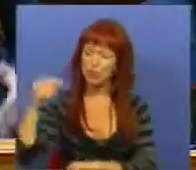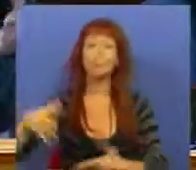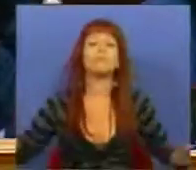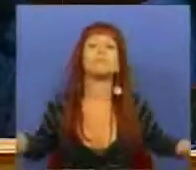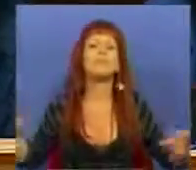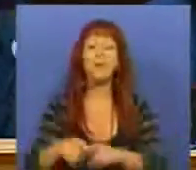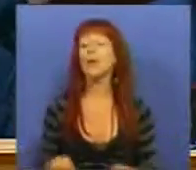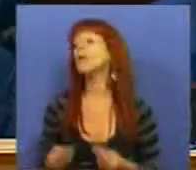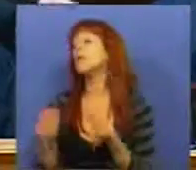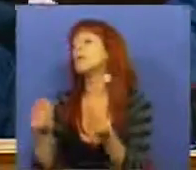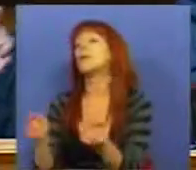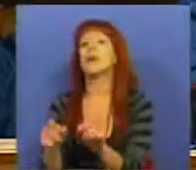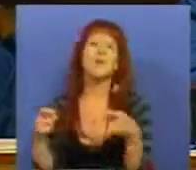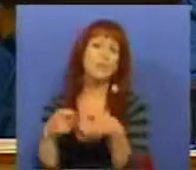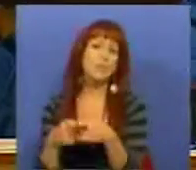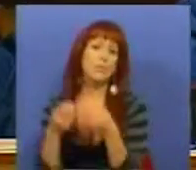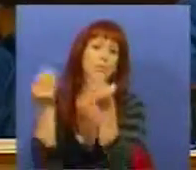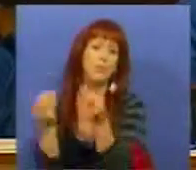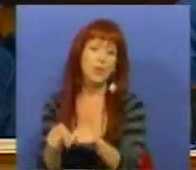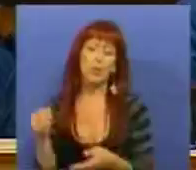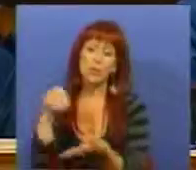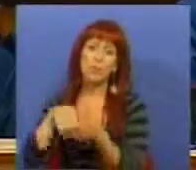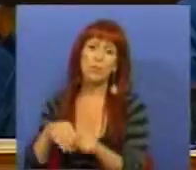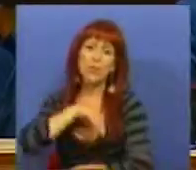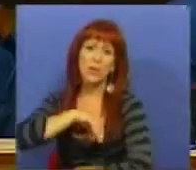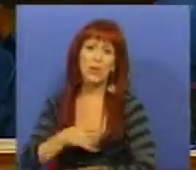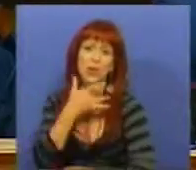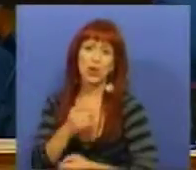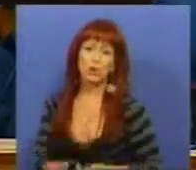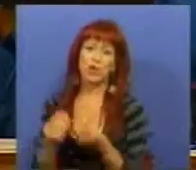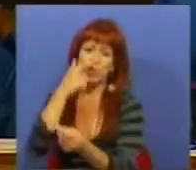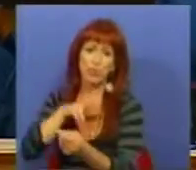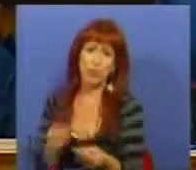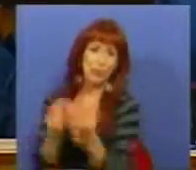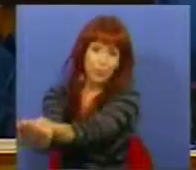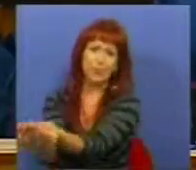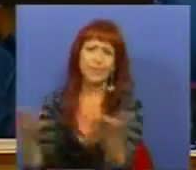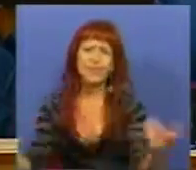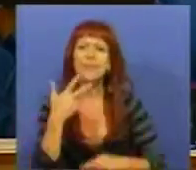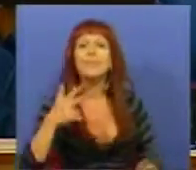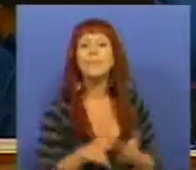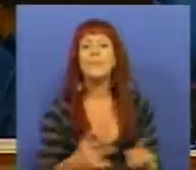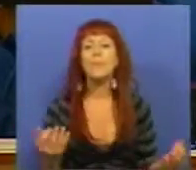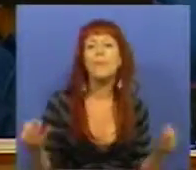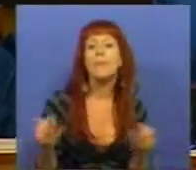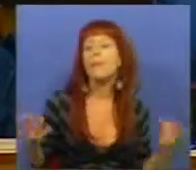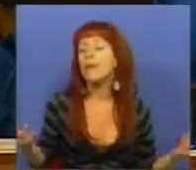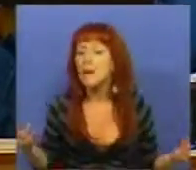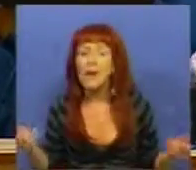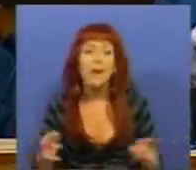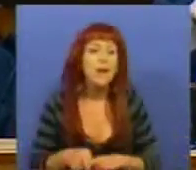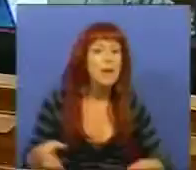afinal, entregar a Bruxelas o subsídio de Natal dos portugueses. E é verdade, na verdade,